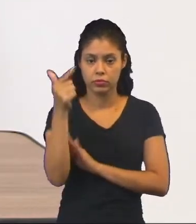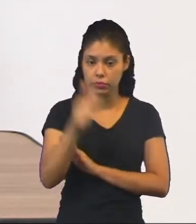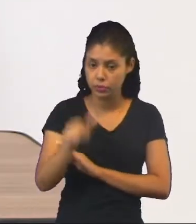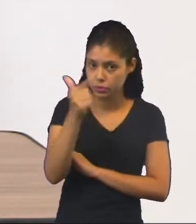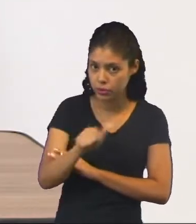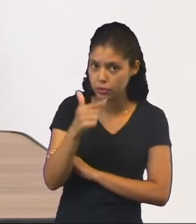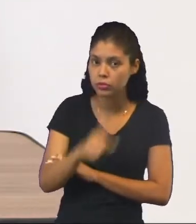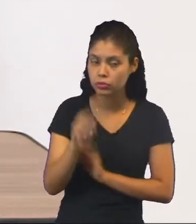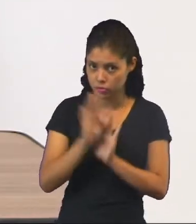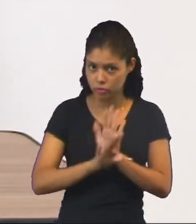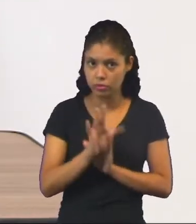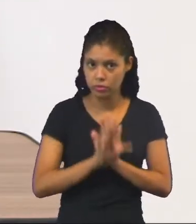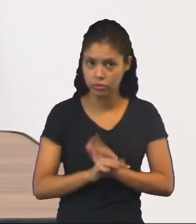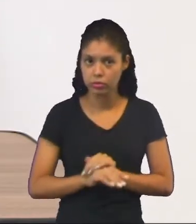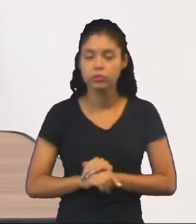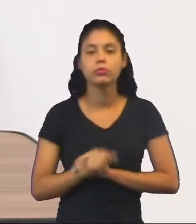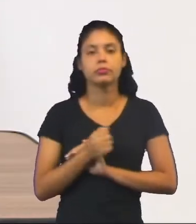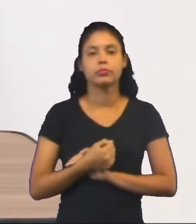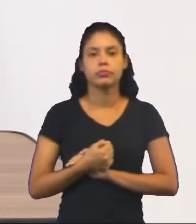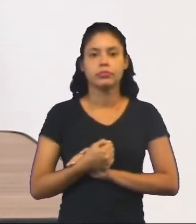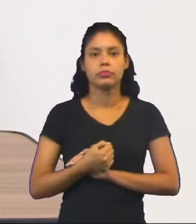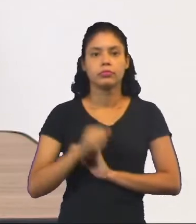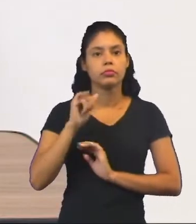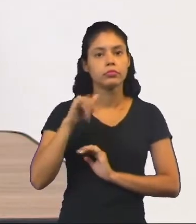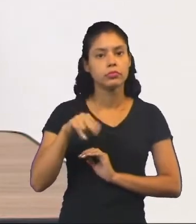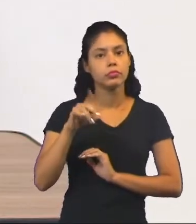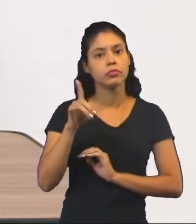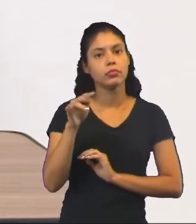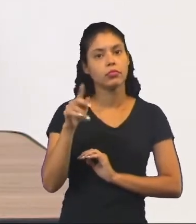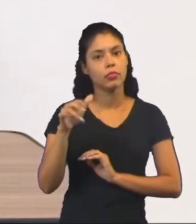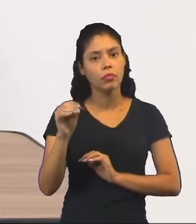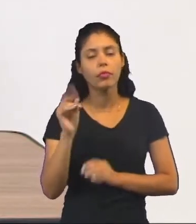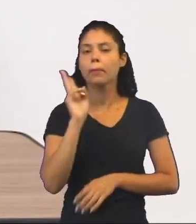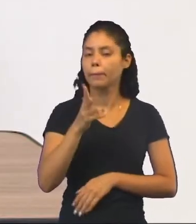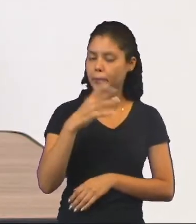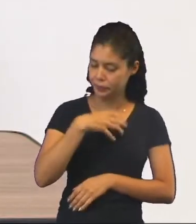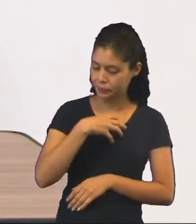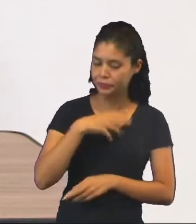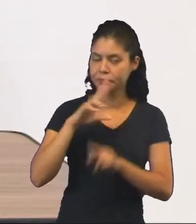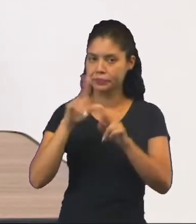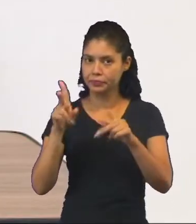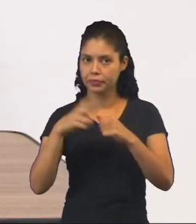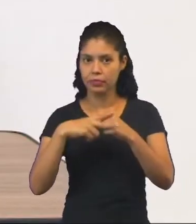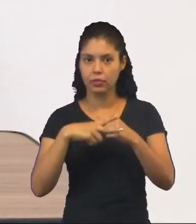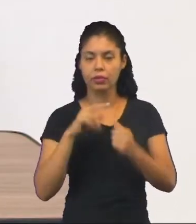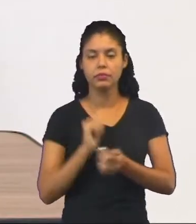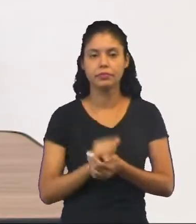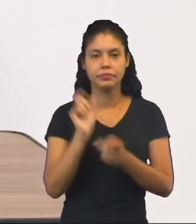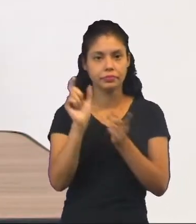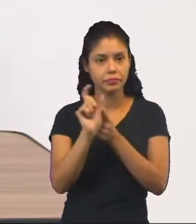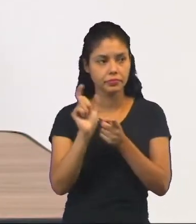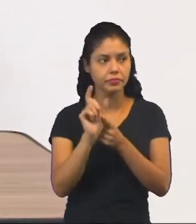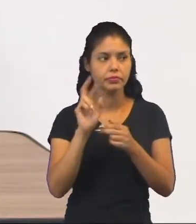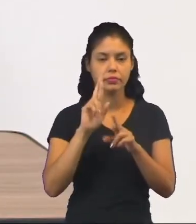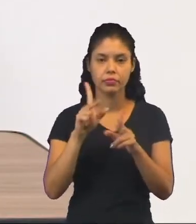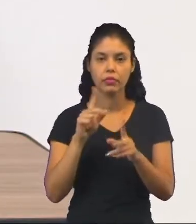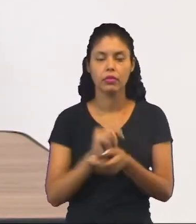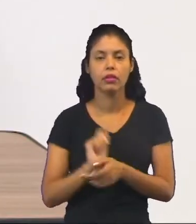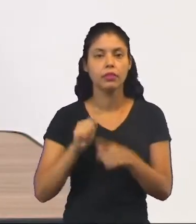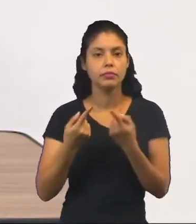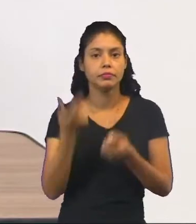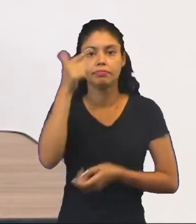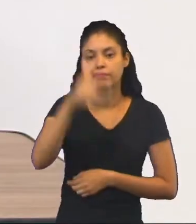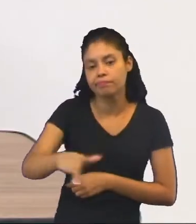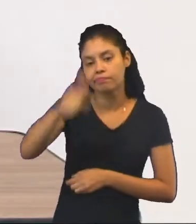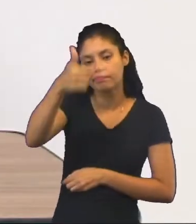repetindo naquele texto. Então, eu coloquei indagou, que é o mesmo sentido, mas verbo diferente, né, uma palavra diferente. Para a gente